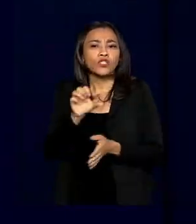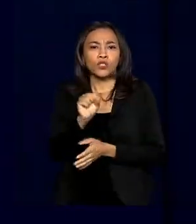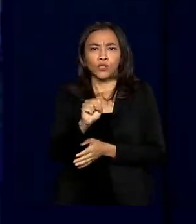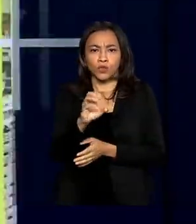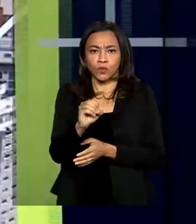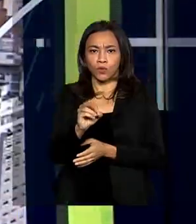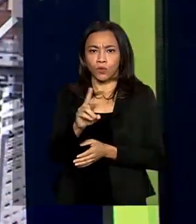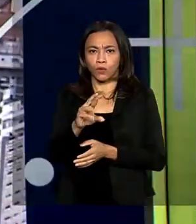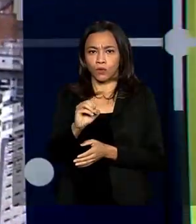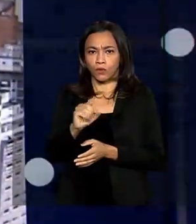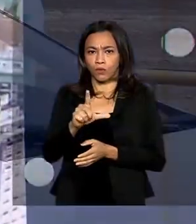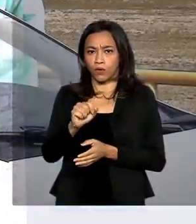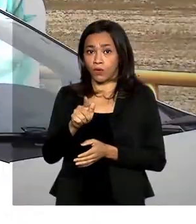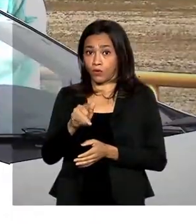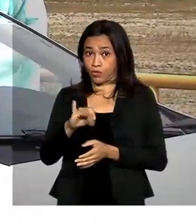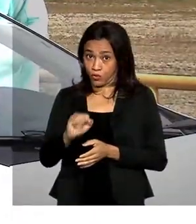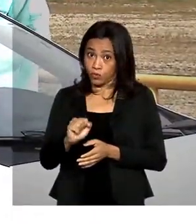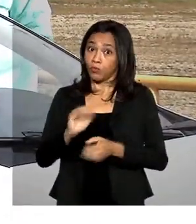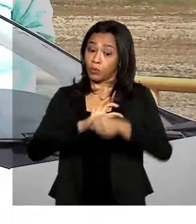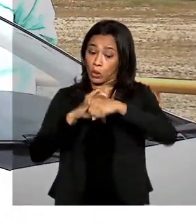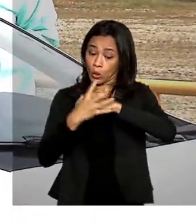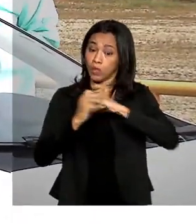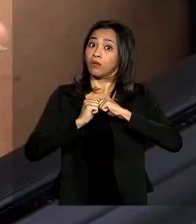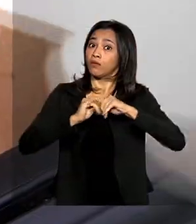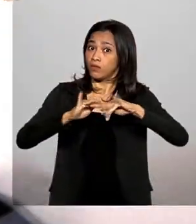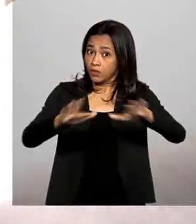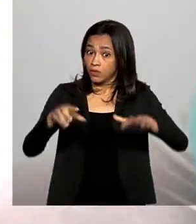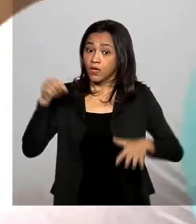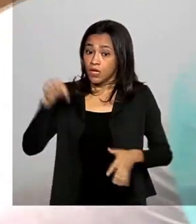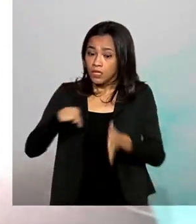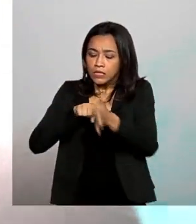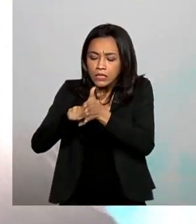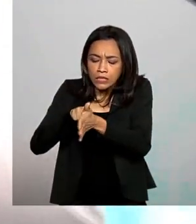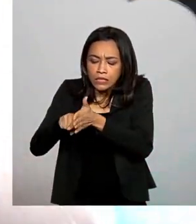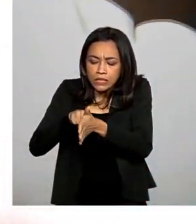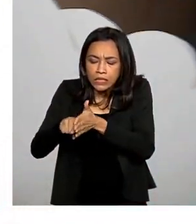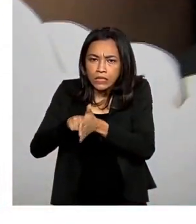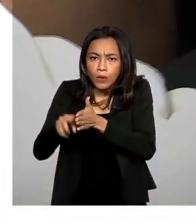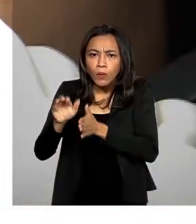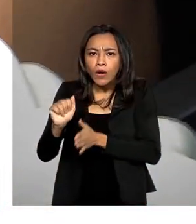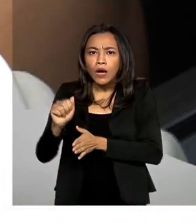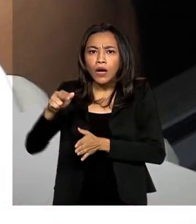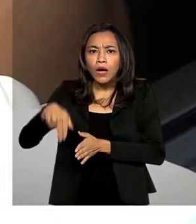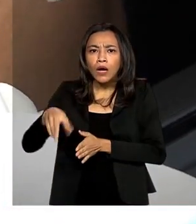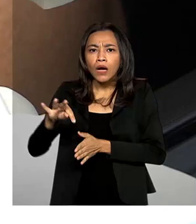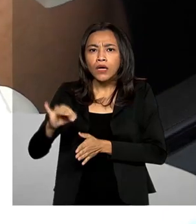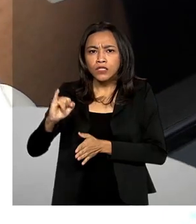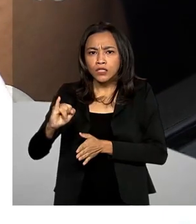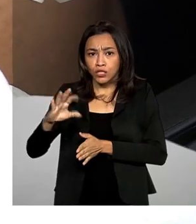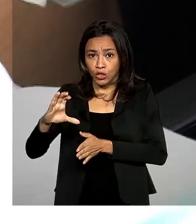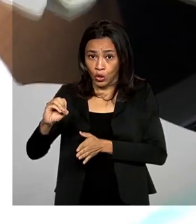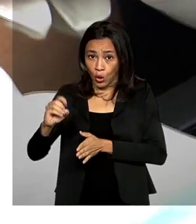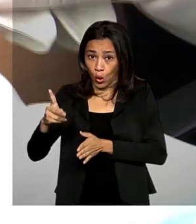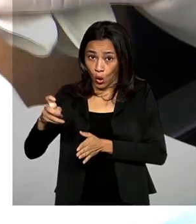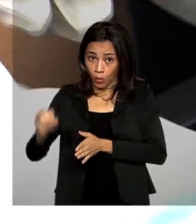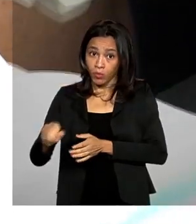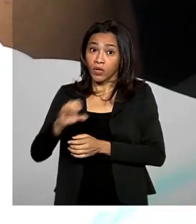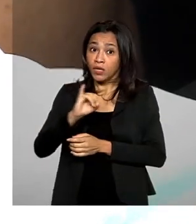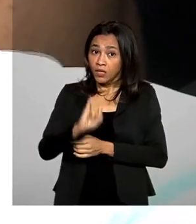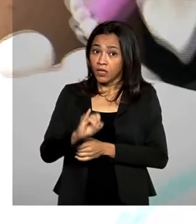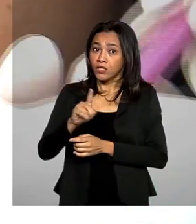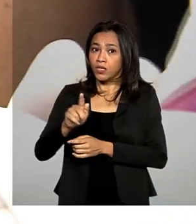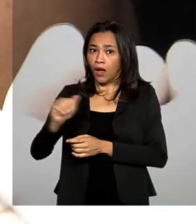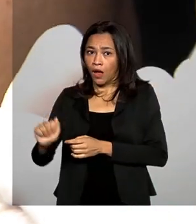decisão vale a partir de hoje. Os exames sorológicos pesquisam anticorpos IgA, IgG ou IgM para